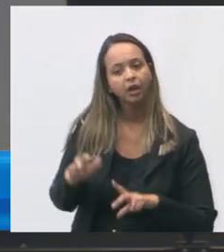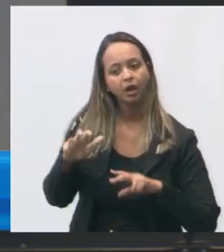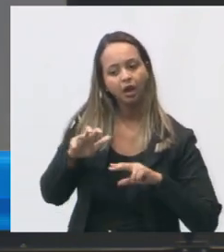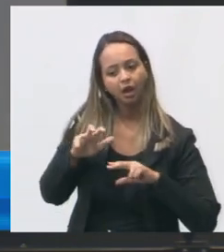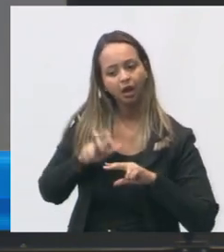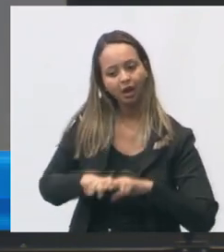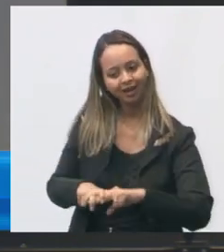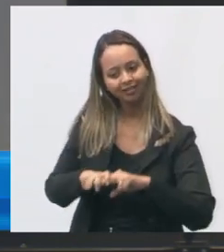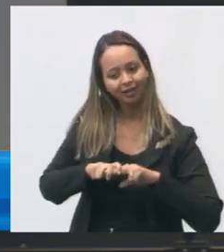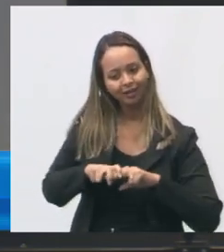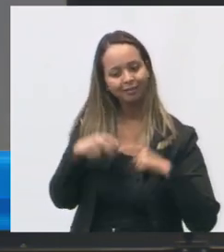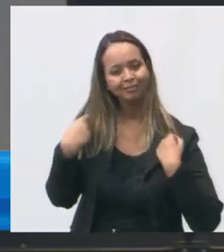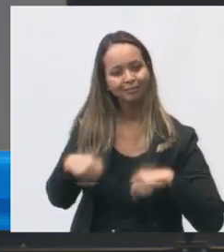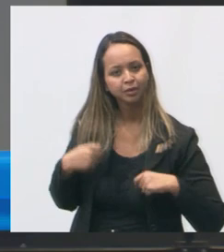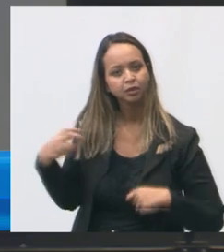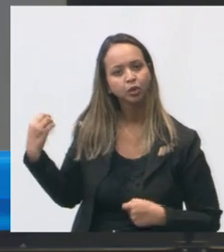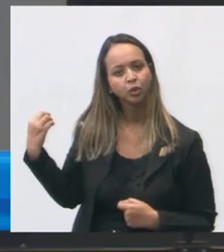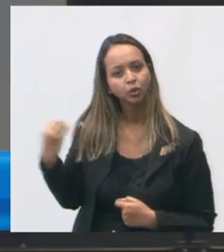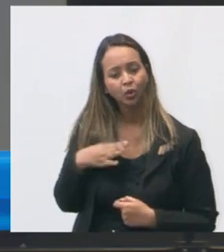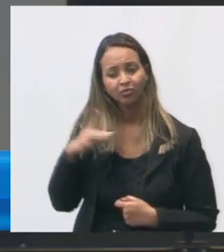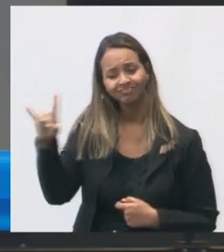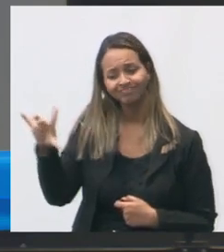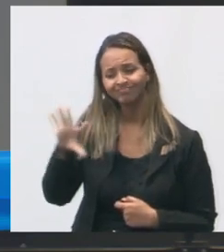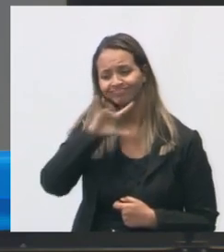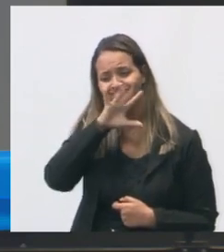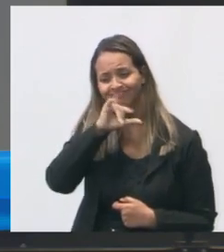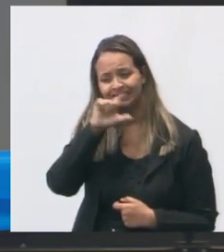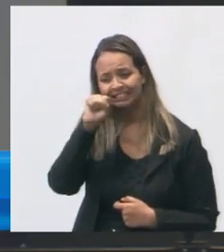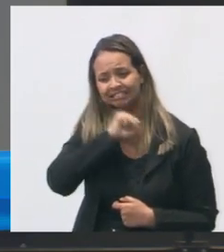que precisa grande maioria deteriorada